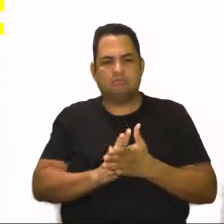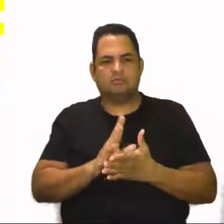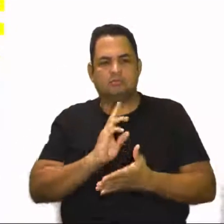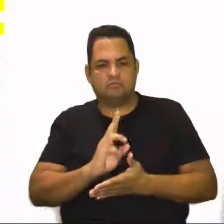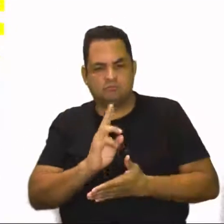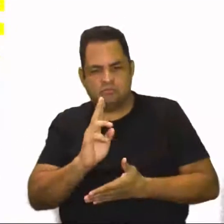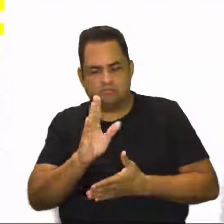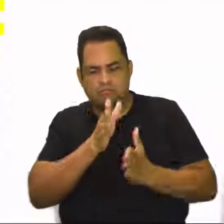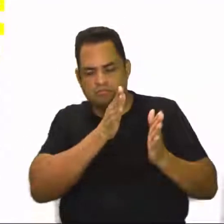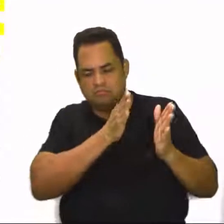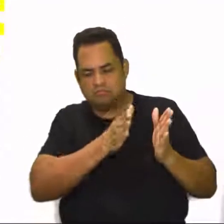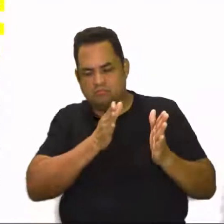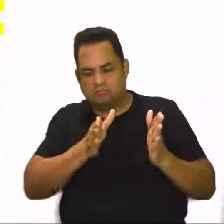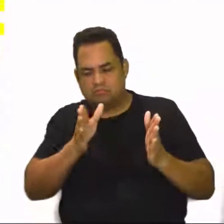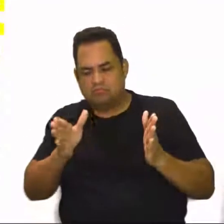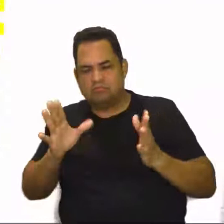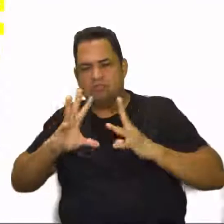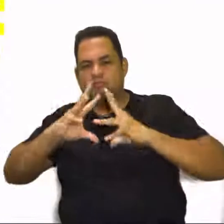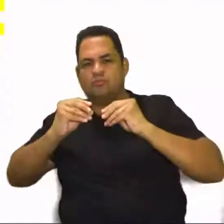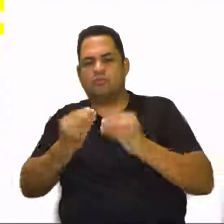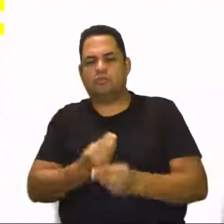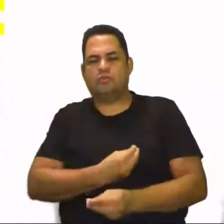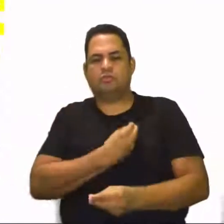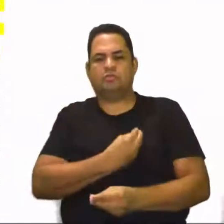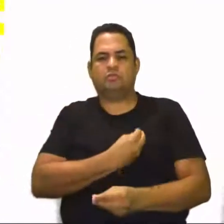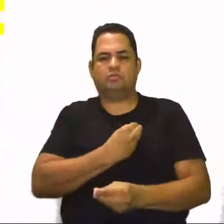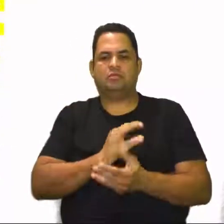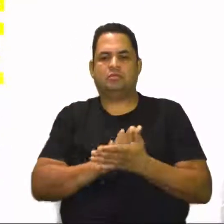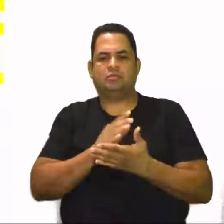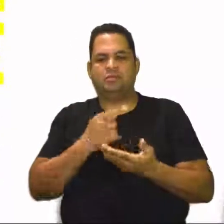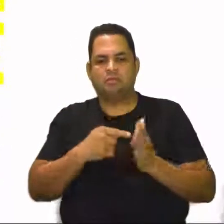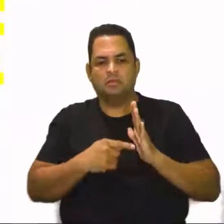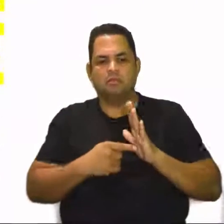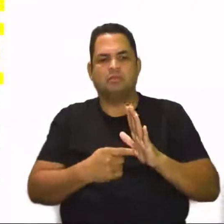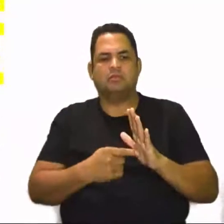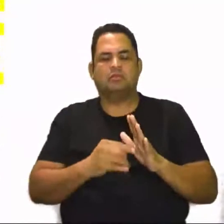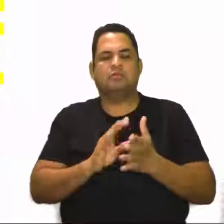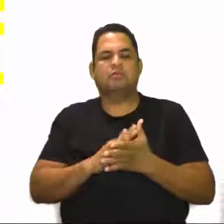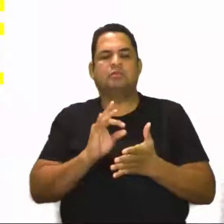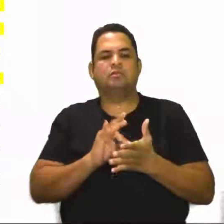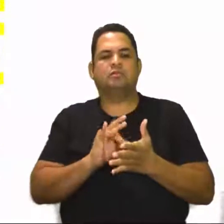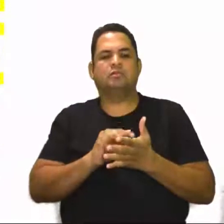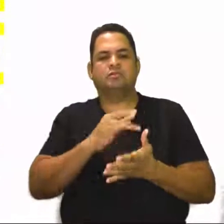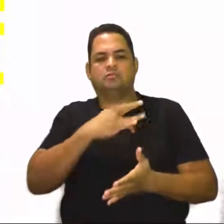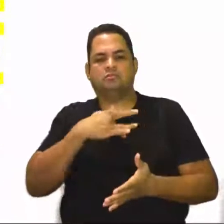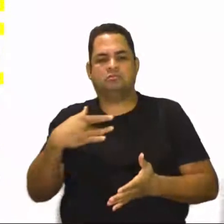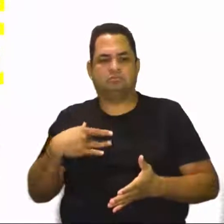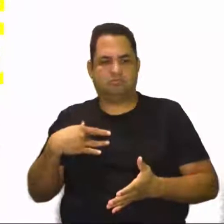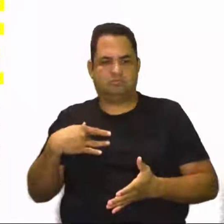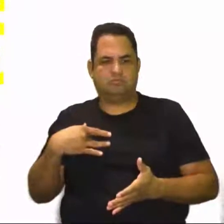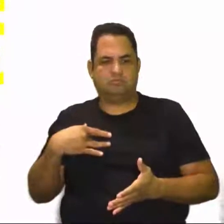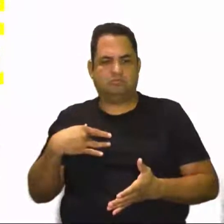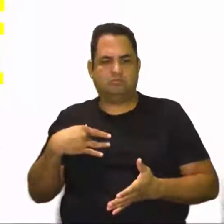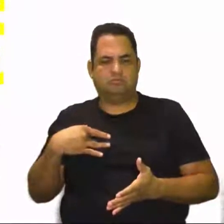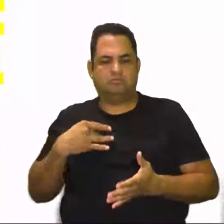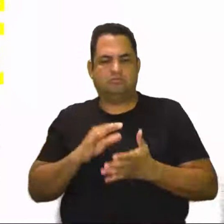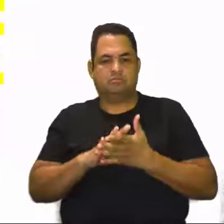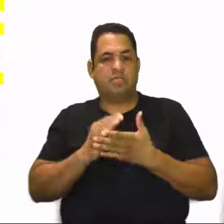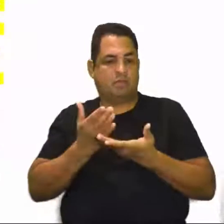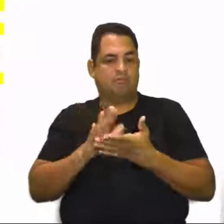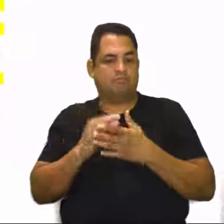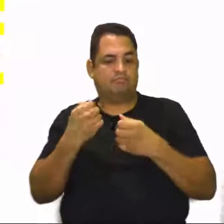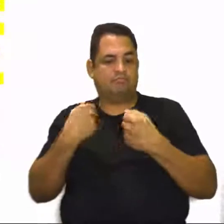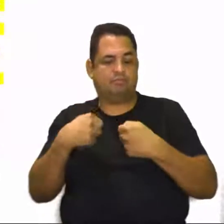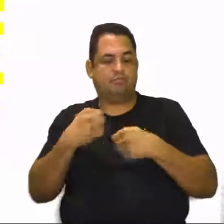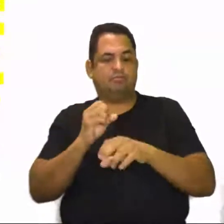constantemente, ao longo de toda a vida. Apontando para o fato de que a saúde é educável